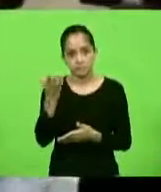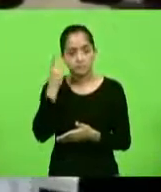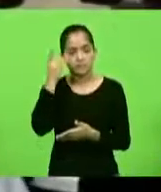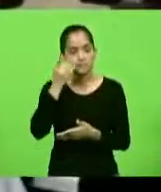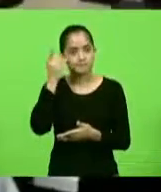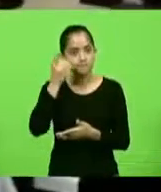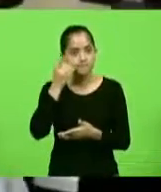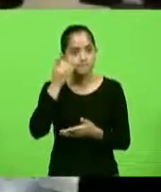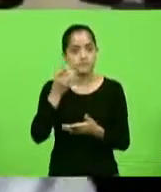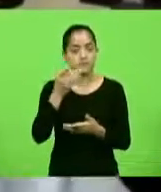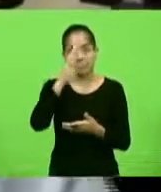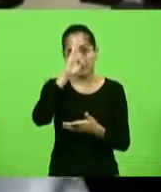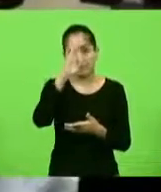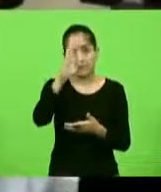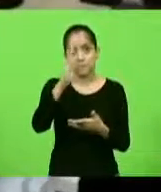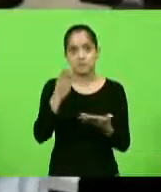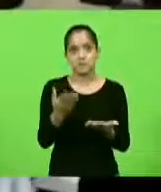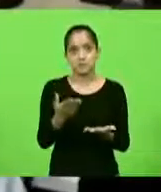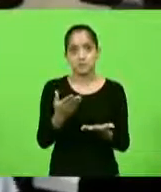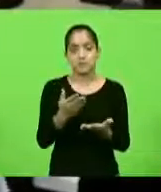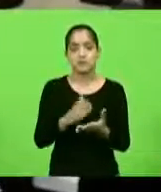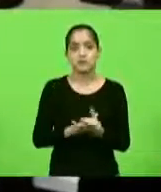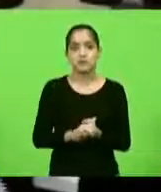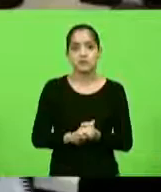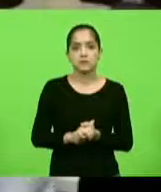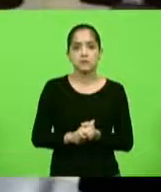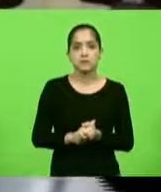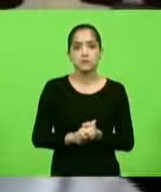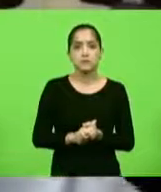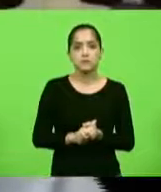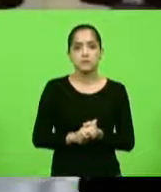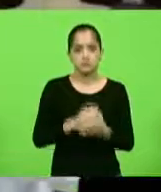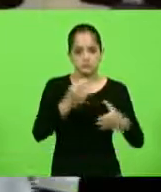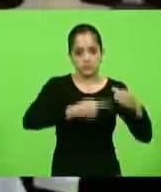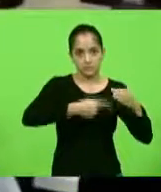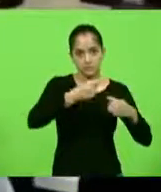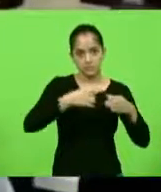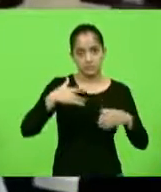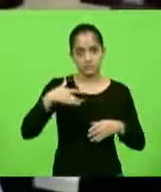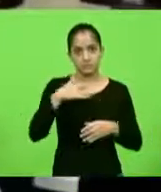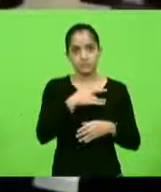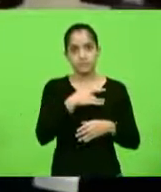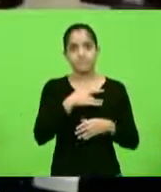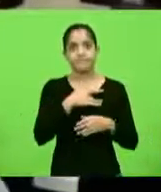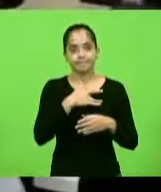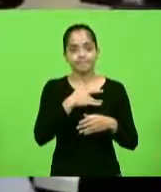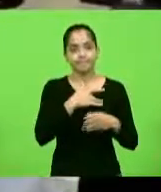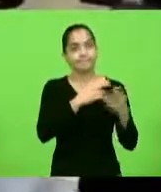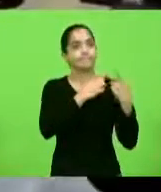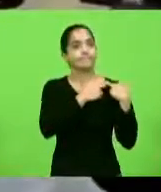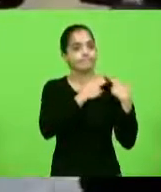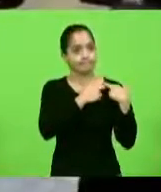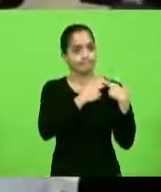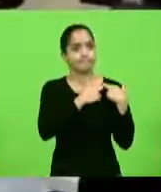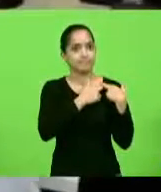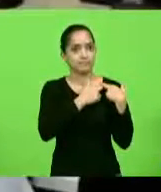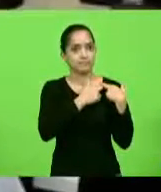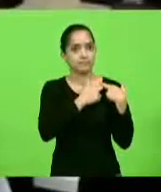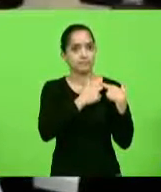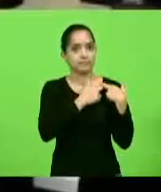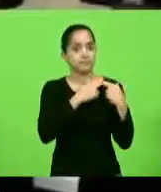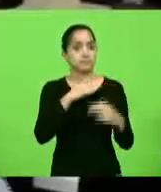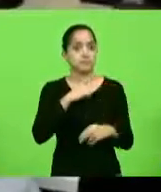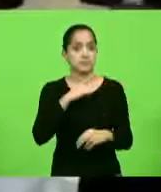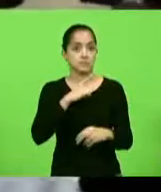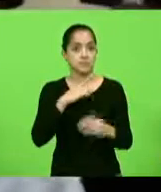deputados, principalmente, os que pertencem à Comissão de Saúde, nós temos uma grande responsabilidade. No Brasil,